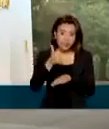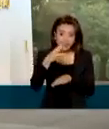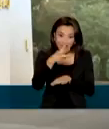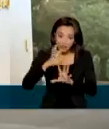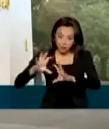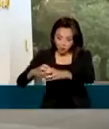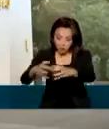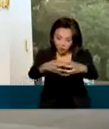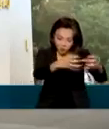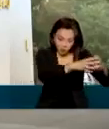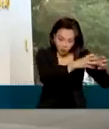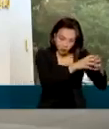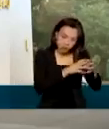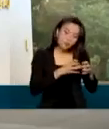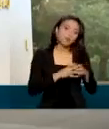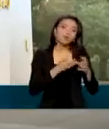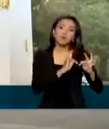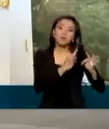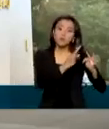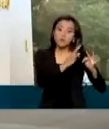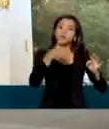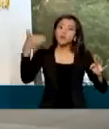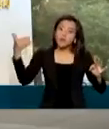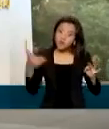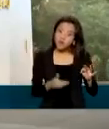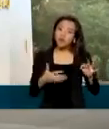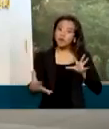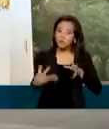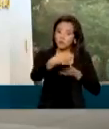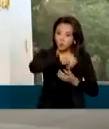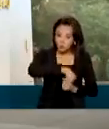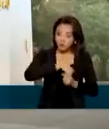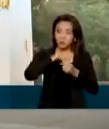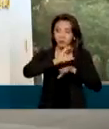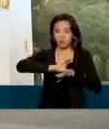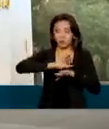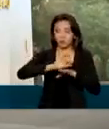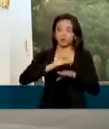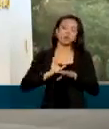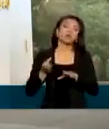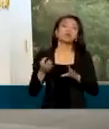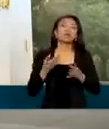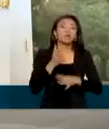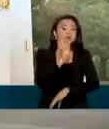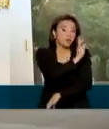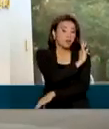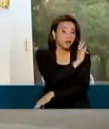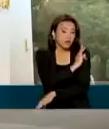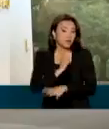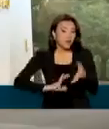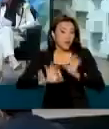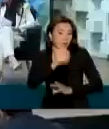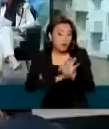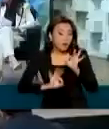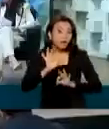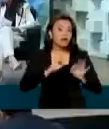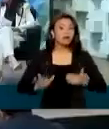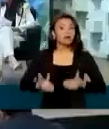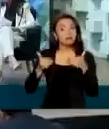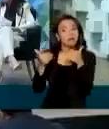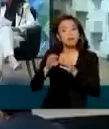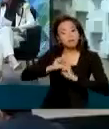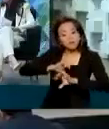que fazem parte do Catálogo Nacional de Cursos Técnicos, elaborado pelo Ministério da Educação. O